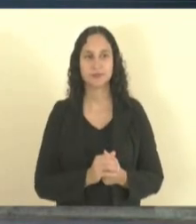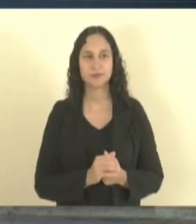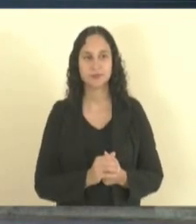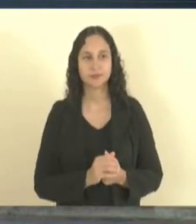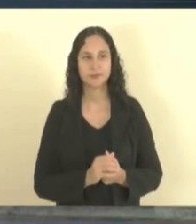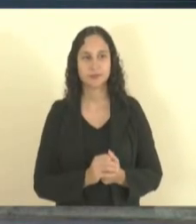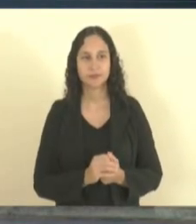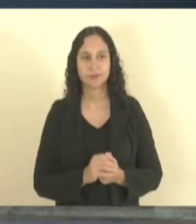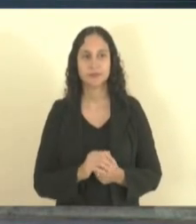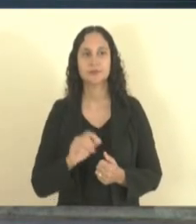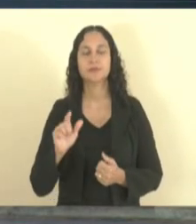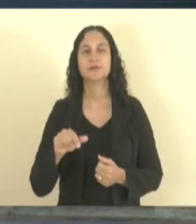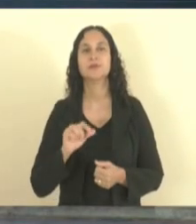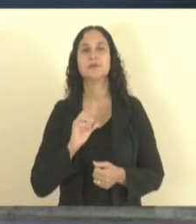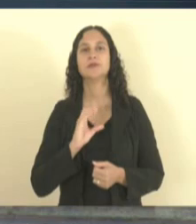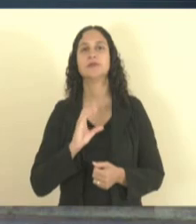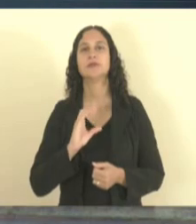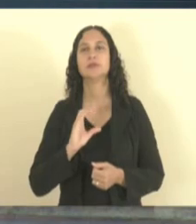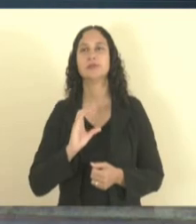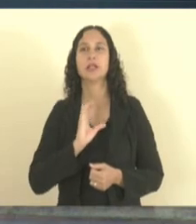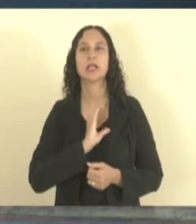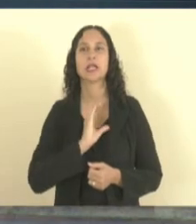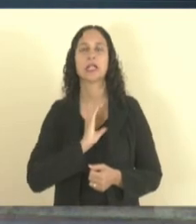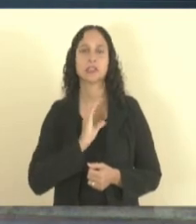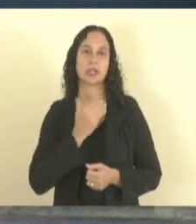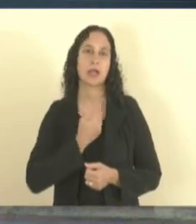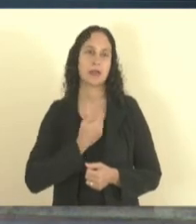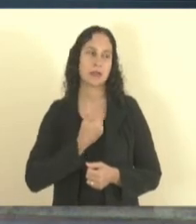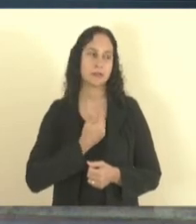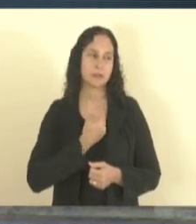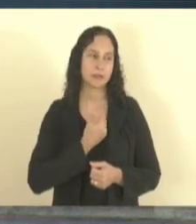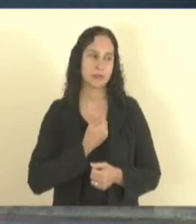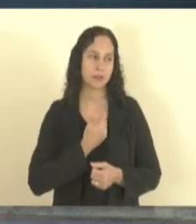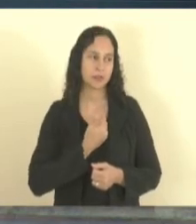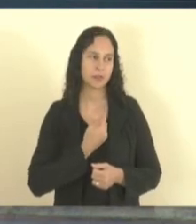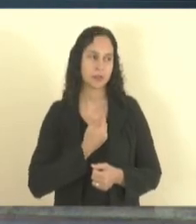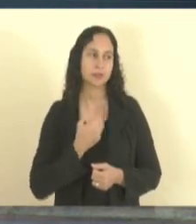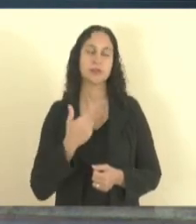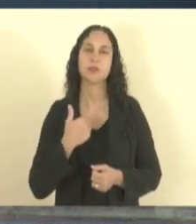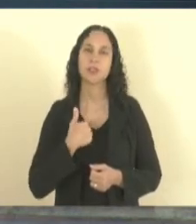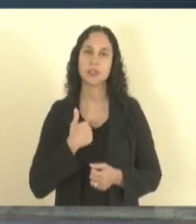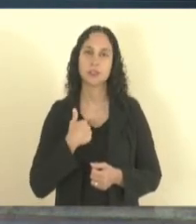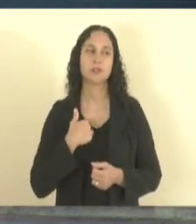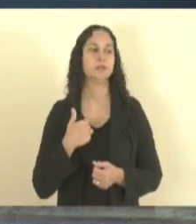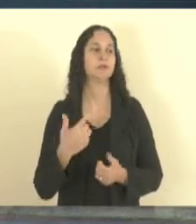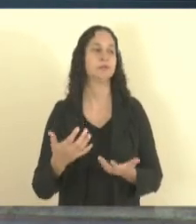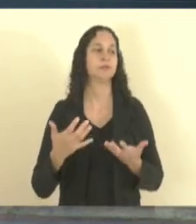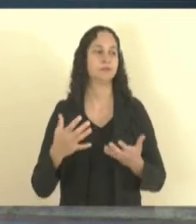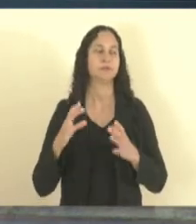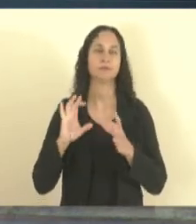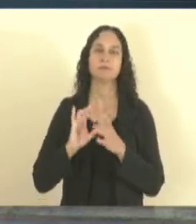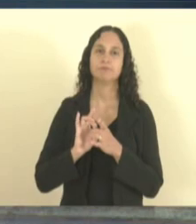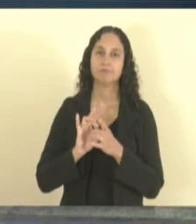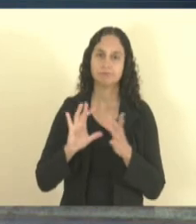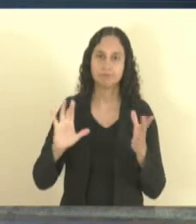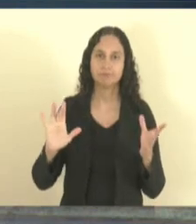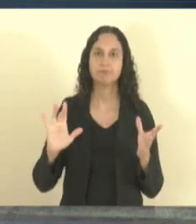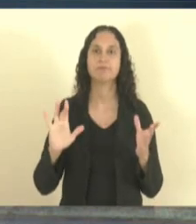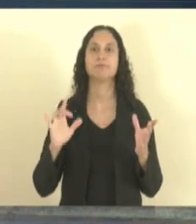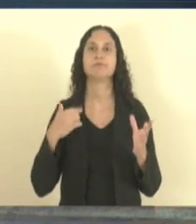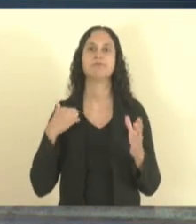do credo amigo a expansão eu fiz questão quando eu me coloquei para vir para cá